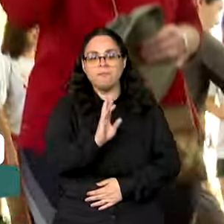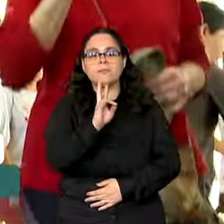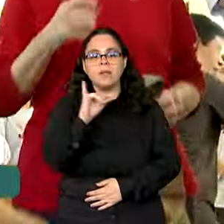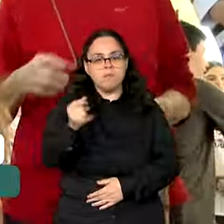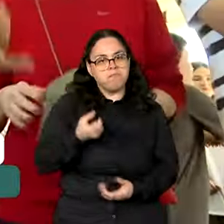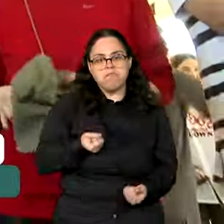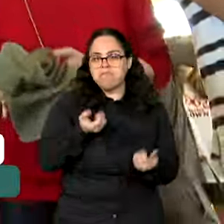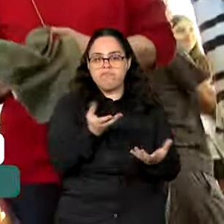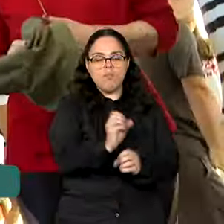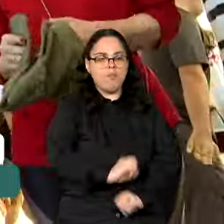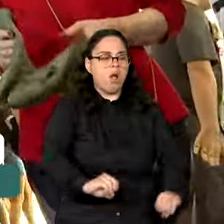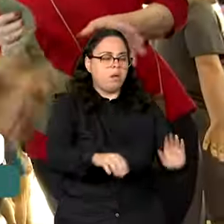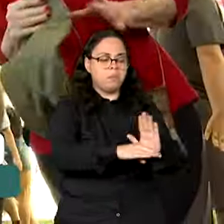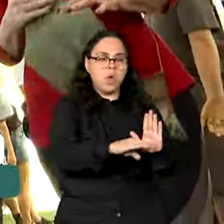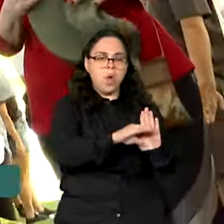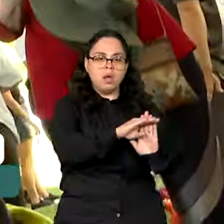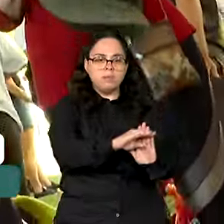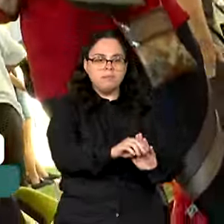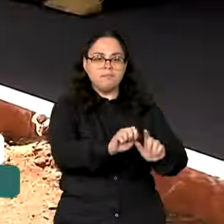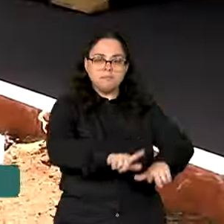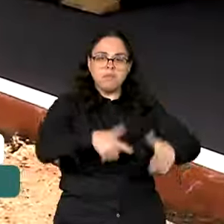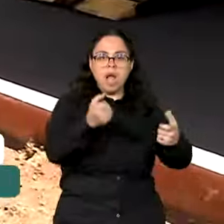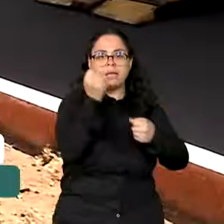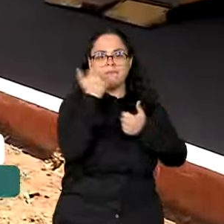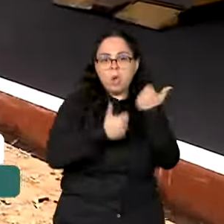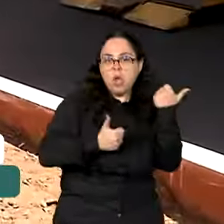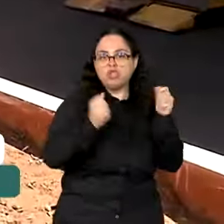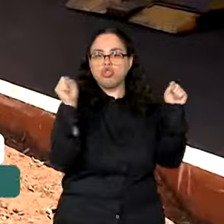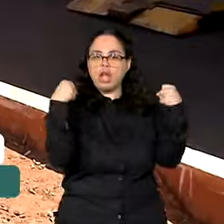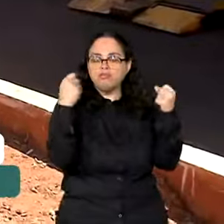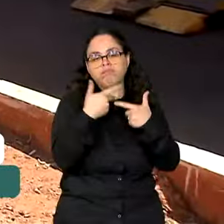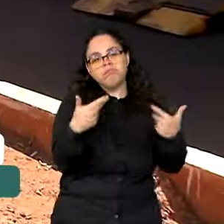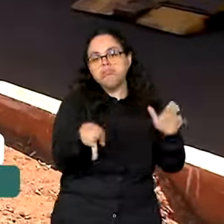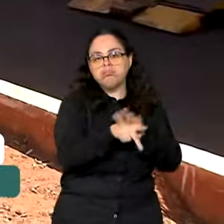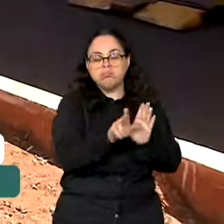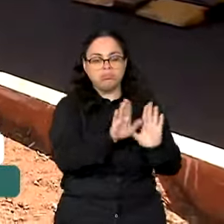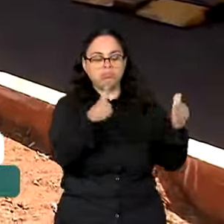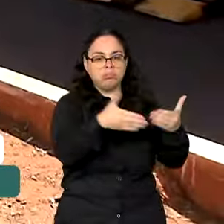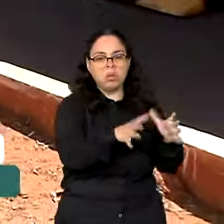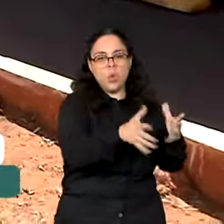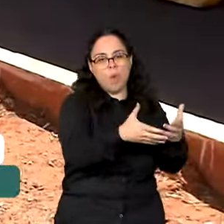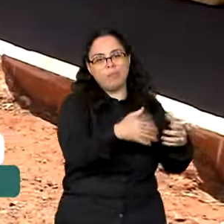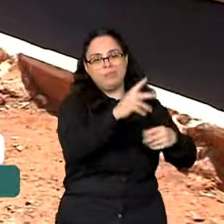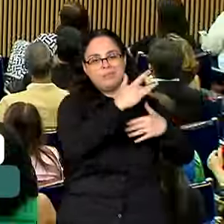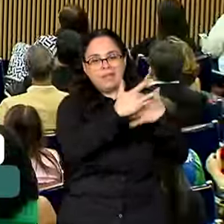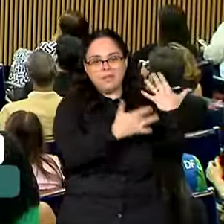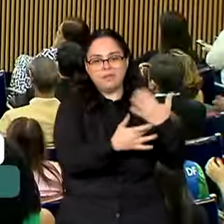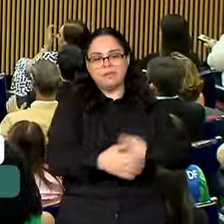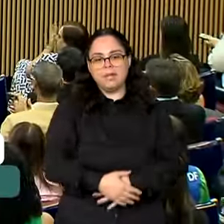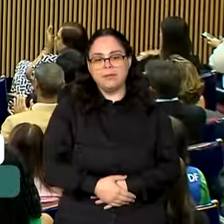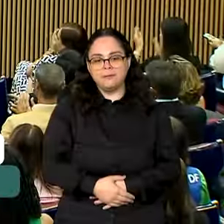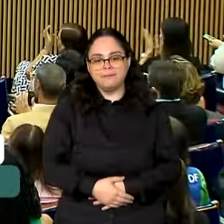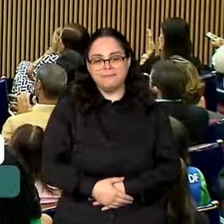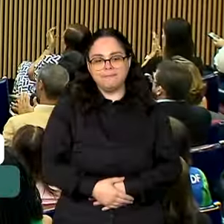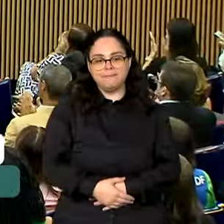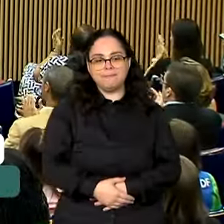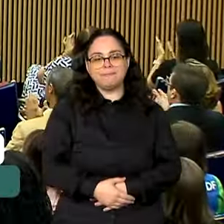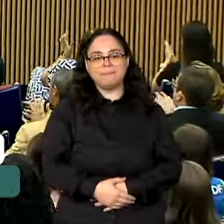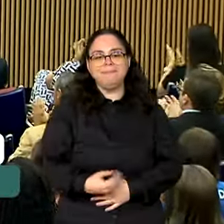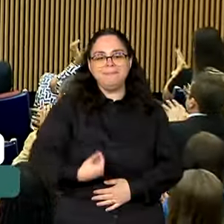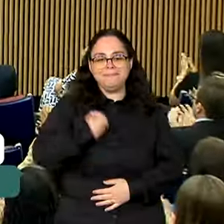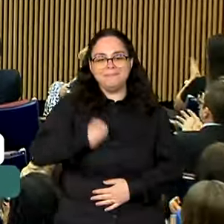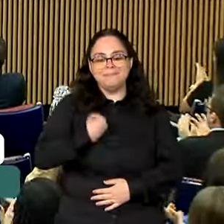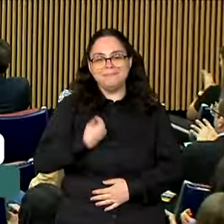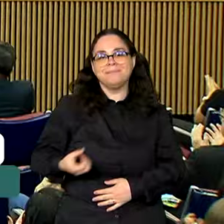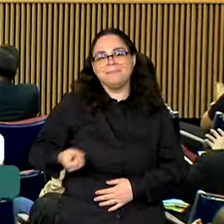oferece nenhum programa de atividade esportiva voltado para este público. Investir em novos